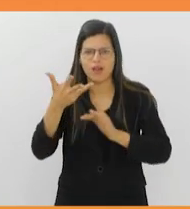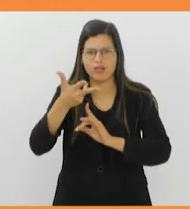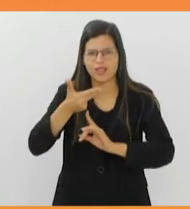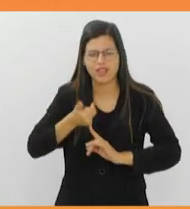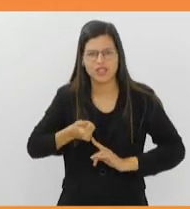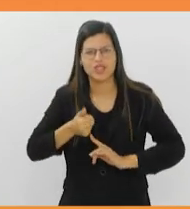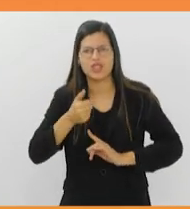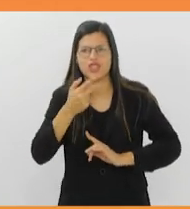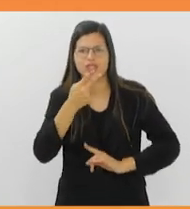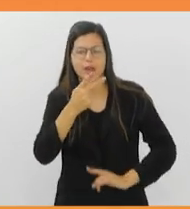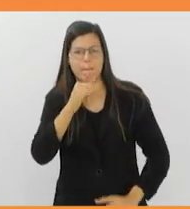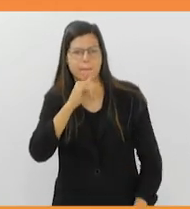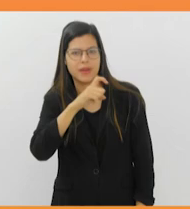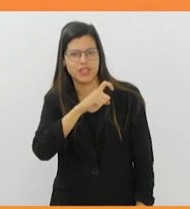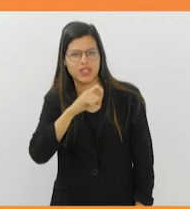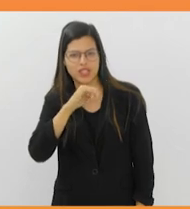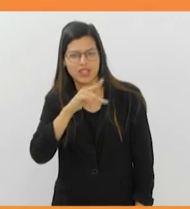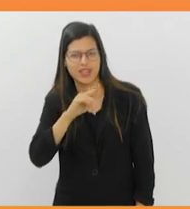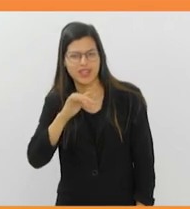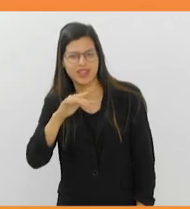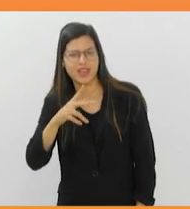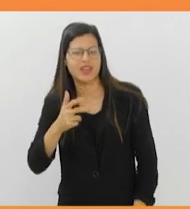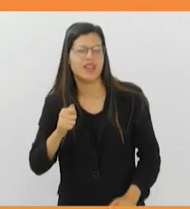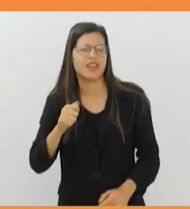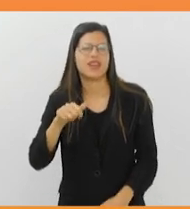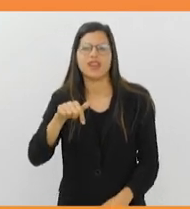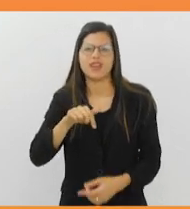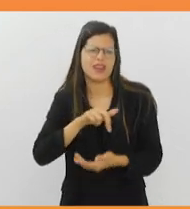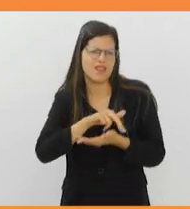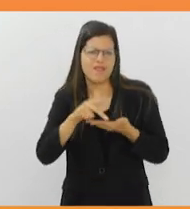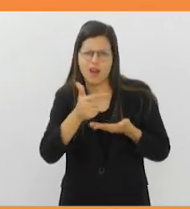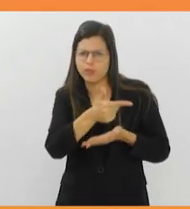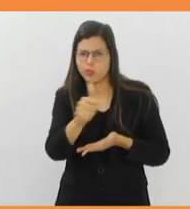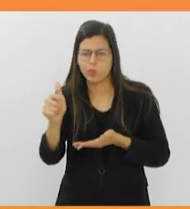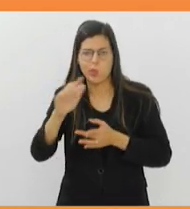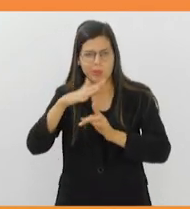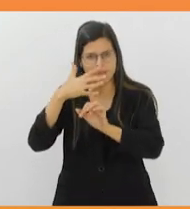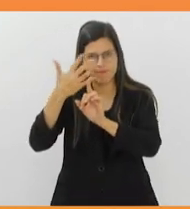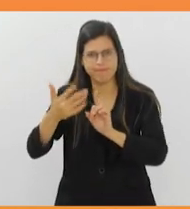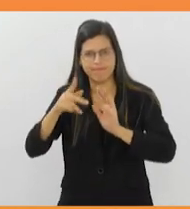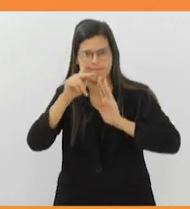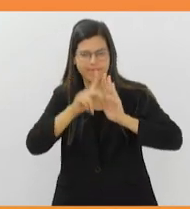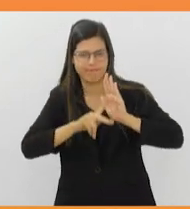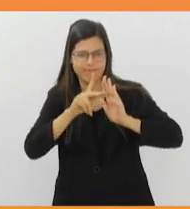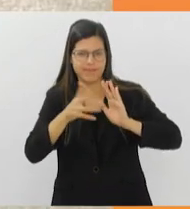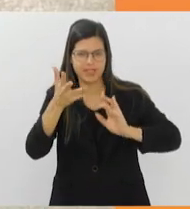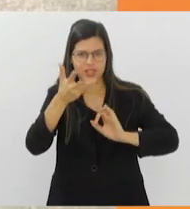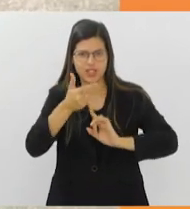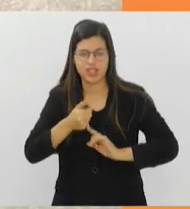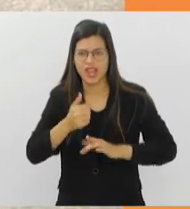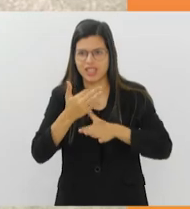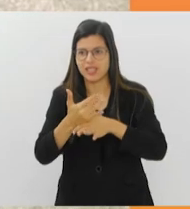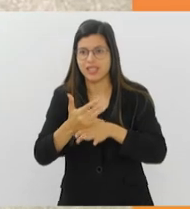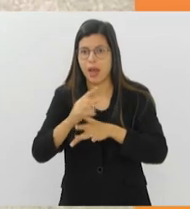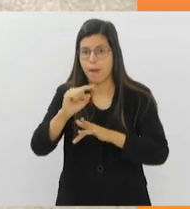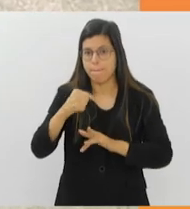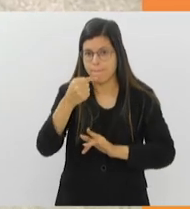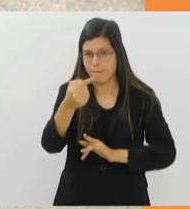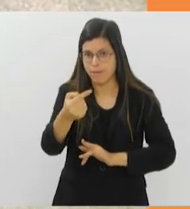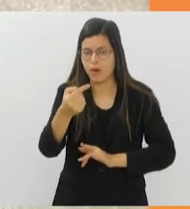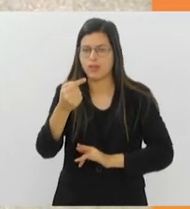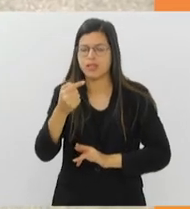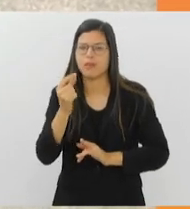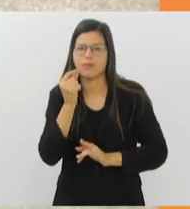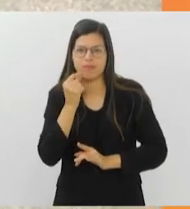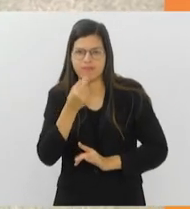Abdias do Nascimento, Luiz Gama e Paulinha da Viola foram alguns dos homenageados pelo projeto de arte urbana. A próxima pintura, prevista para